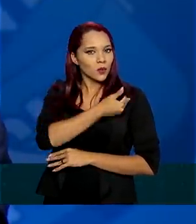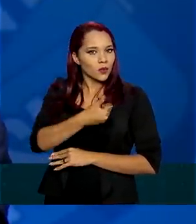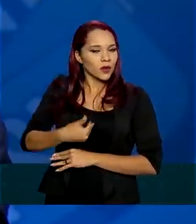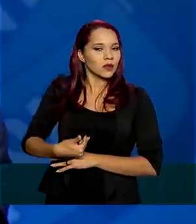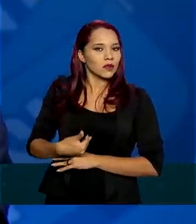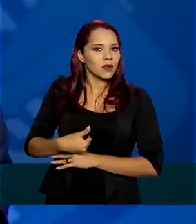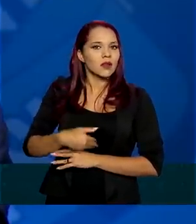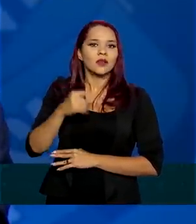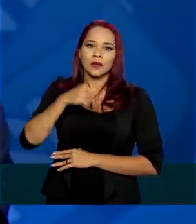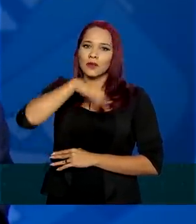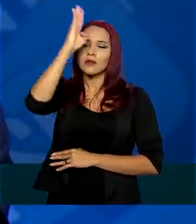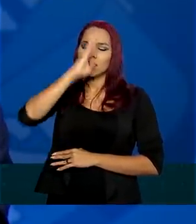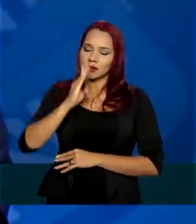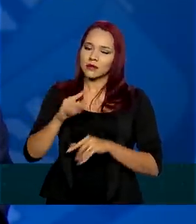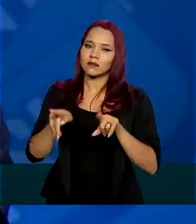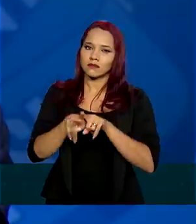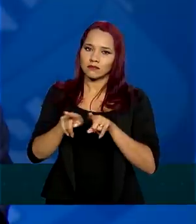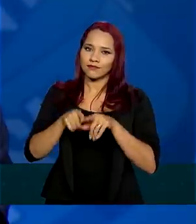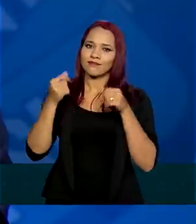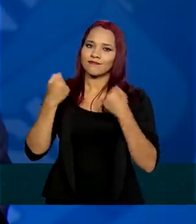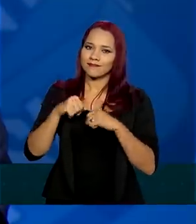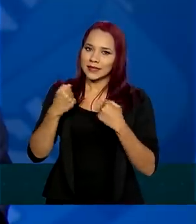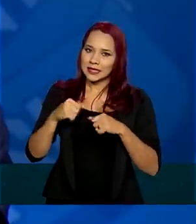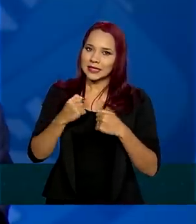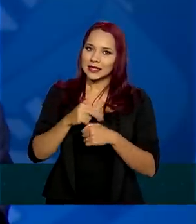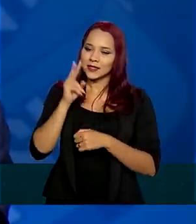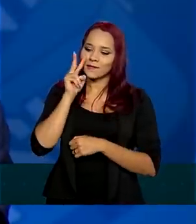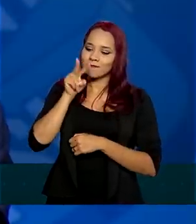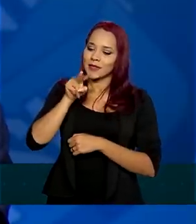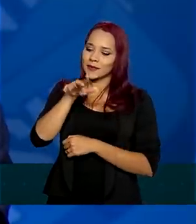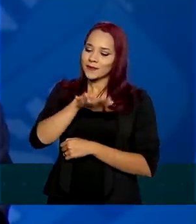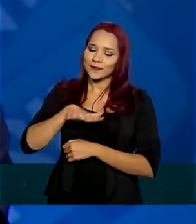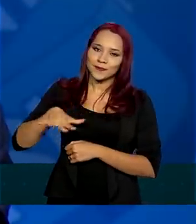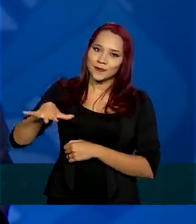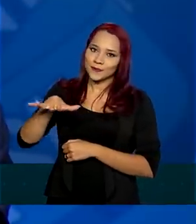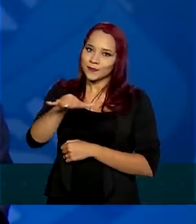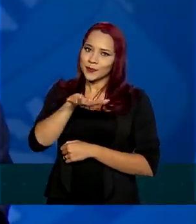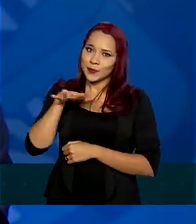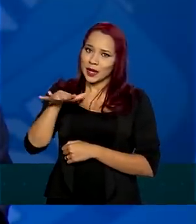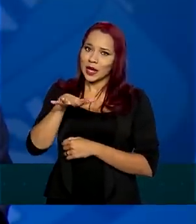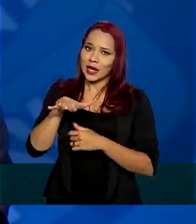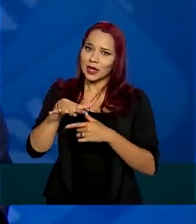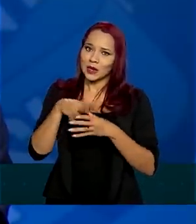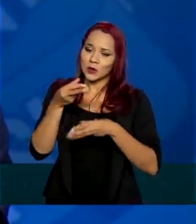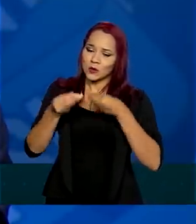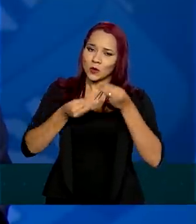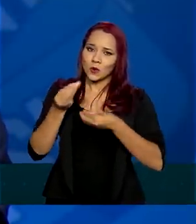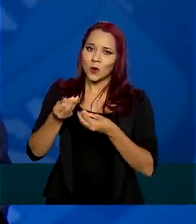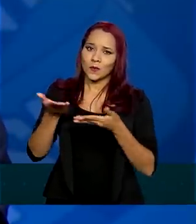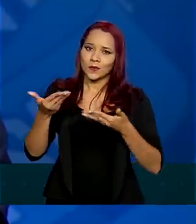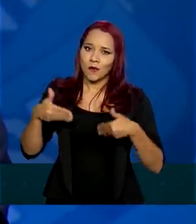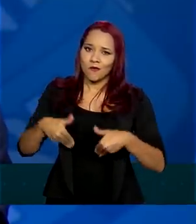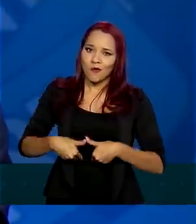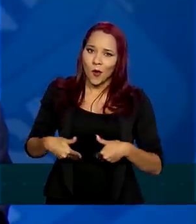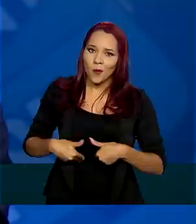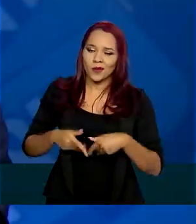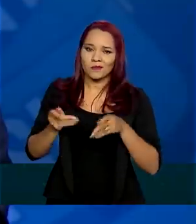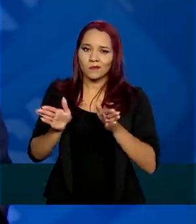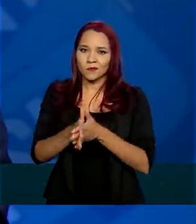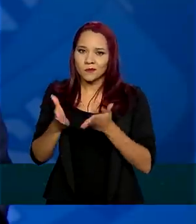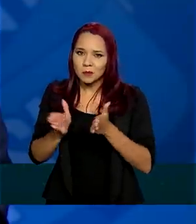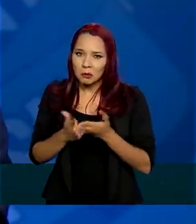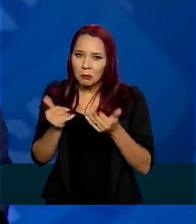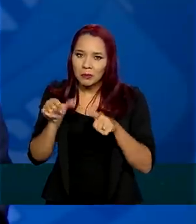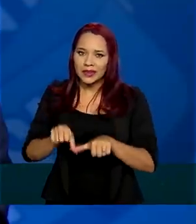o Brasil também precisa olhar para o espectro e a onda da fome, da miséria